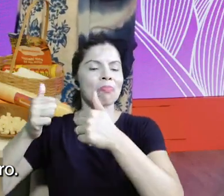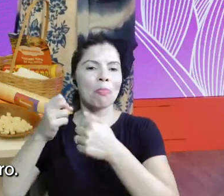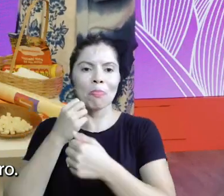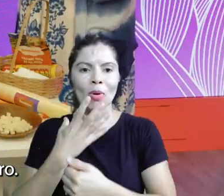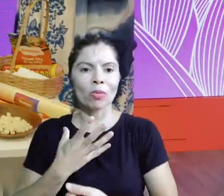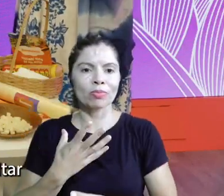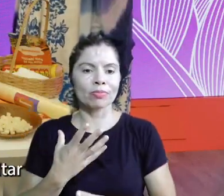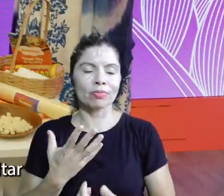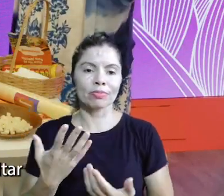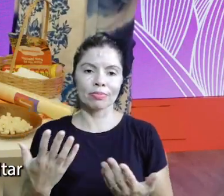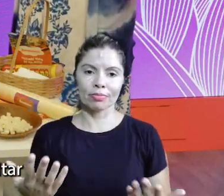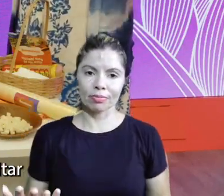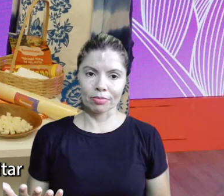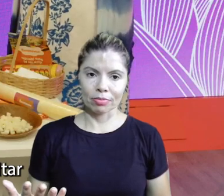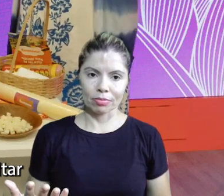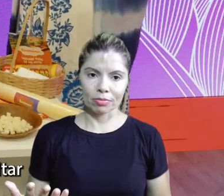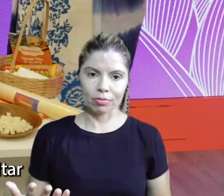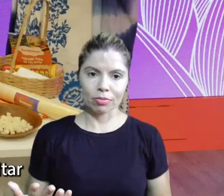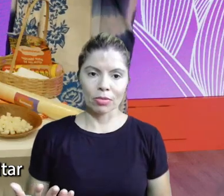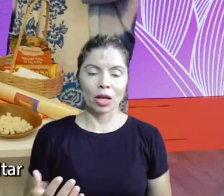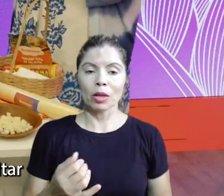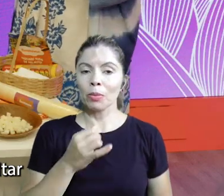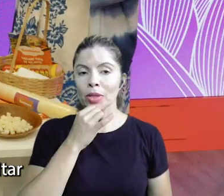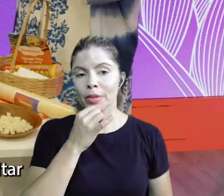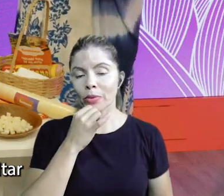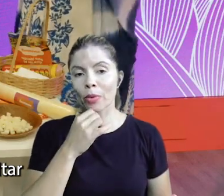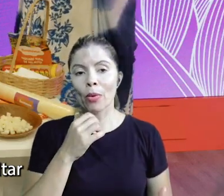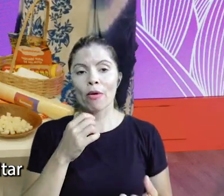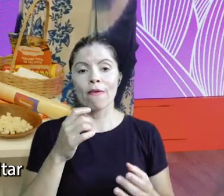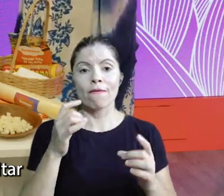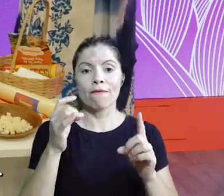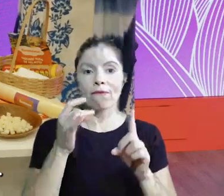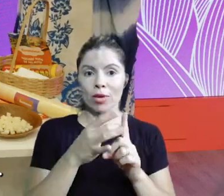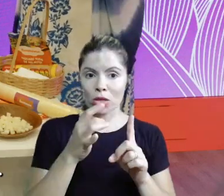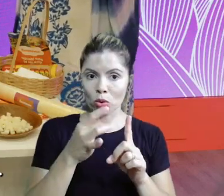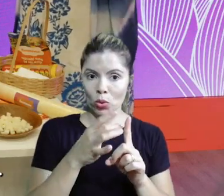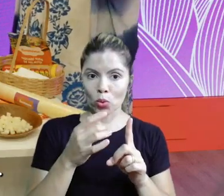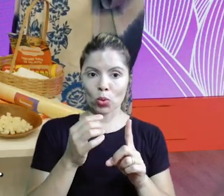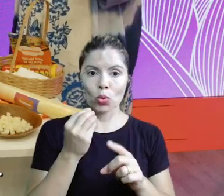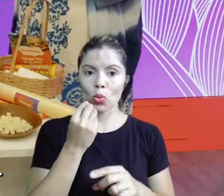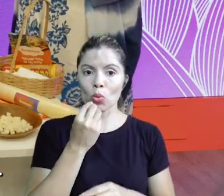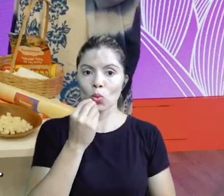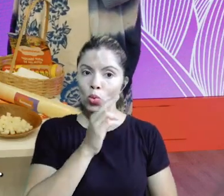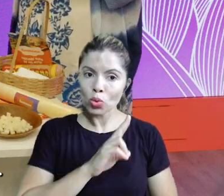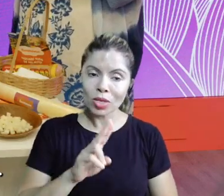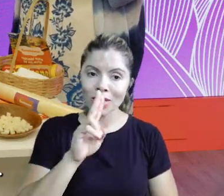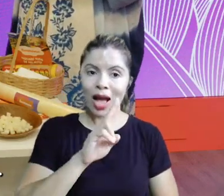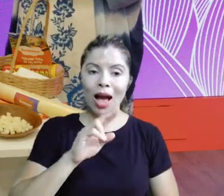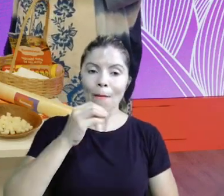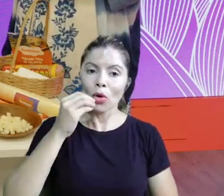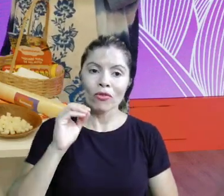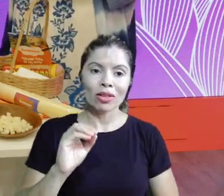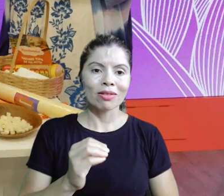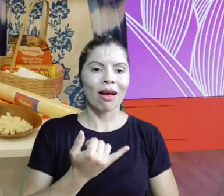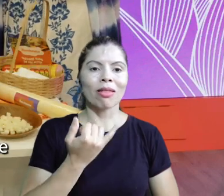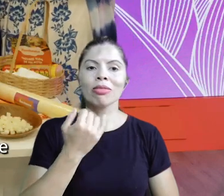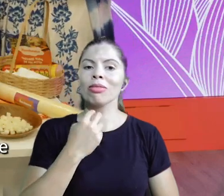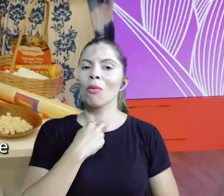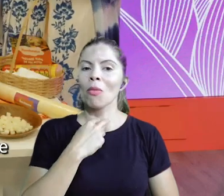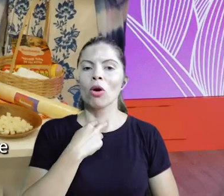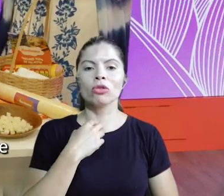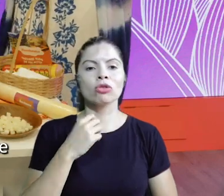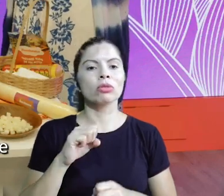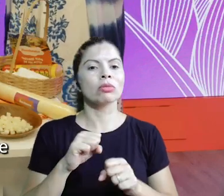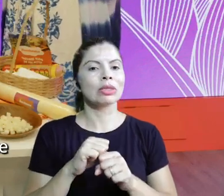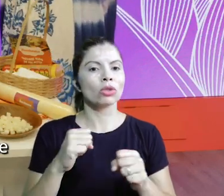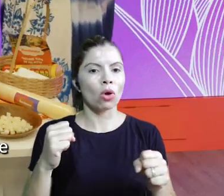E a gente tem um problema que no nosso mercado não pode reaproveitar o vidro porque senão o vidro estoura enfim a legislação Então como é que você faz? Você ensina o consumidor a